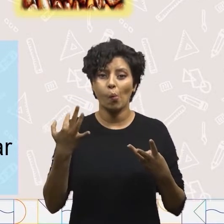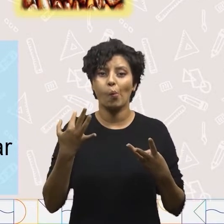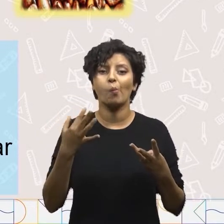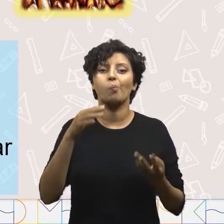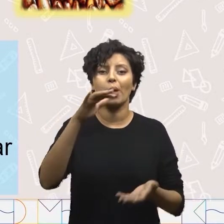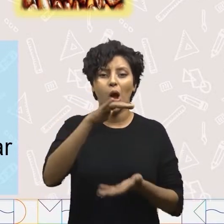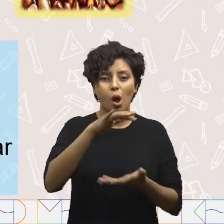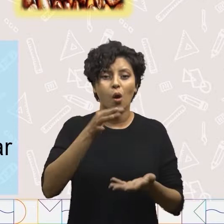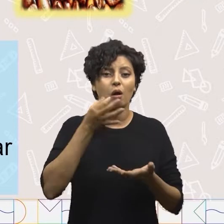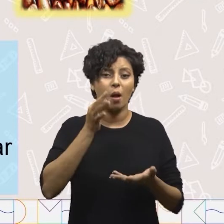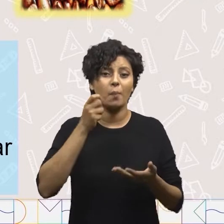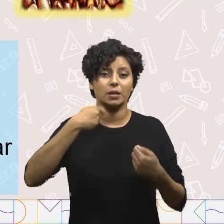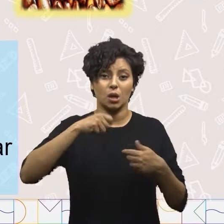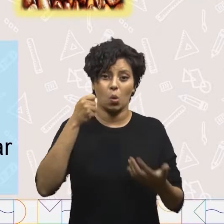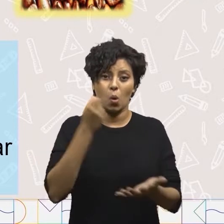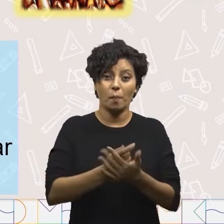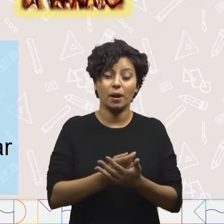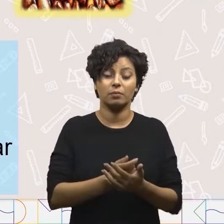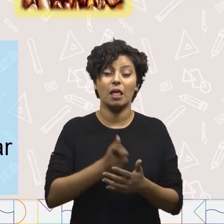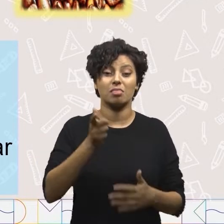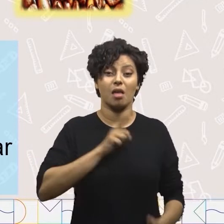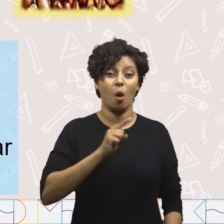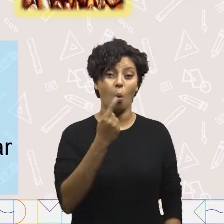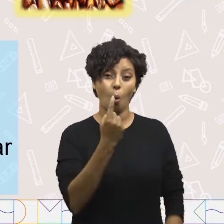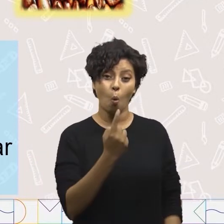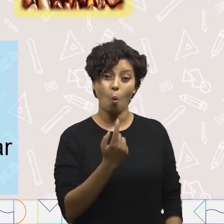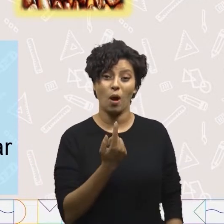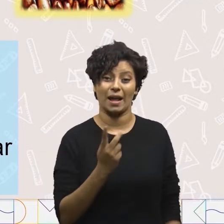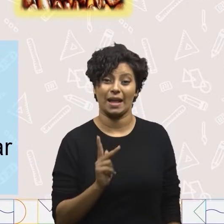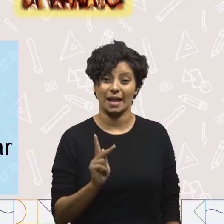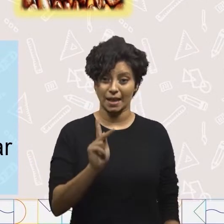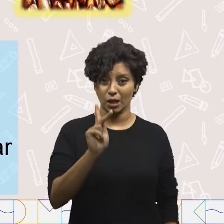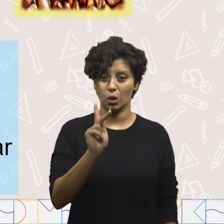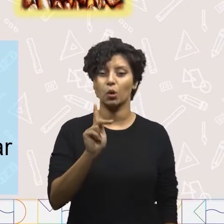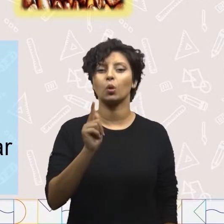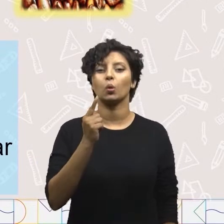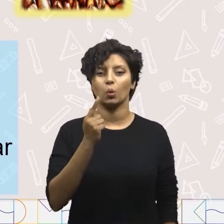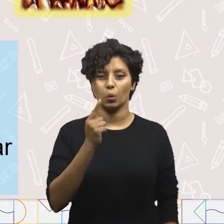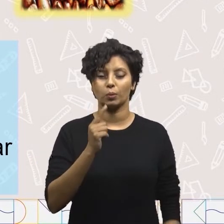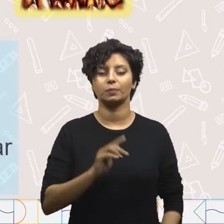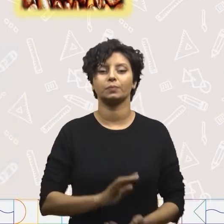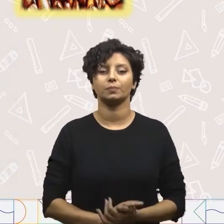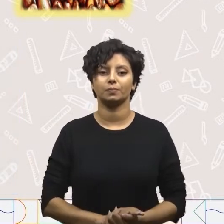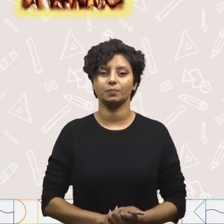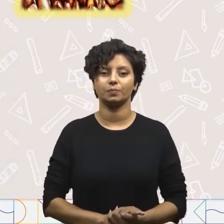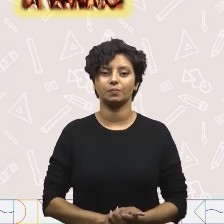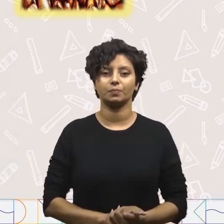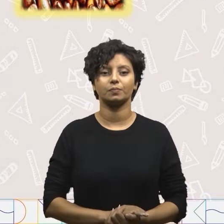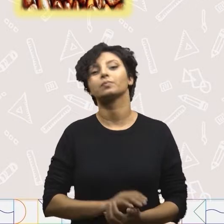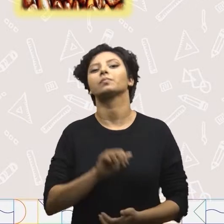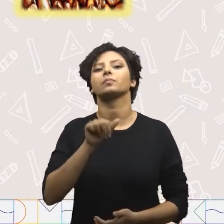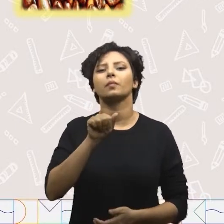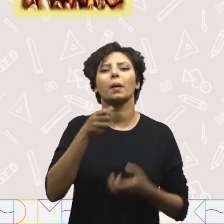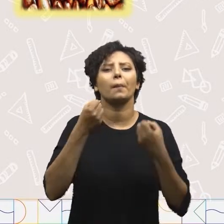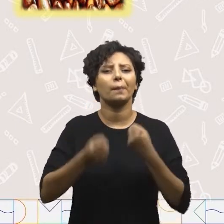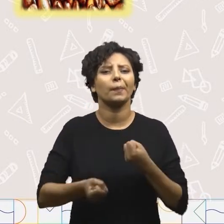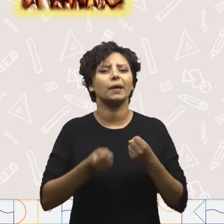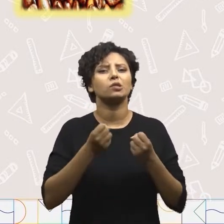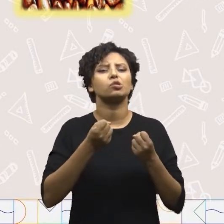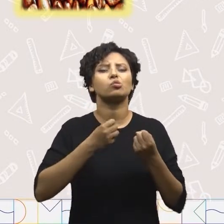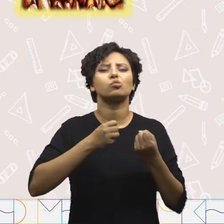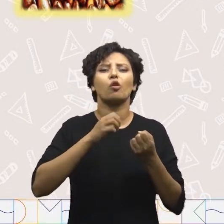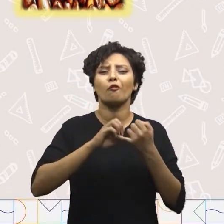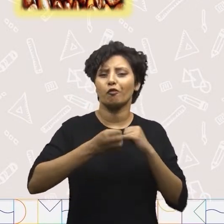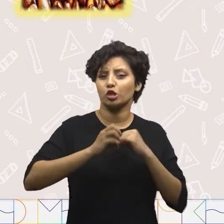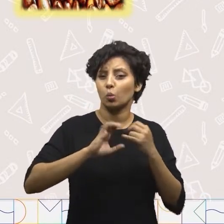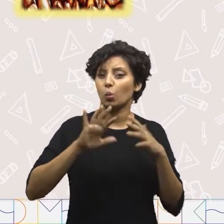de café ela precisa comprar para obter um quilo de café? Letra A. Qual o peso